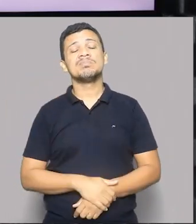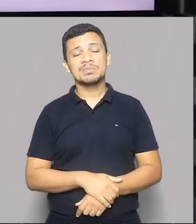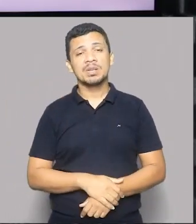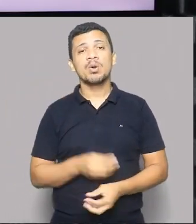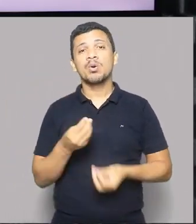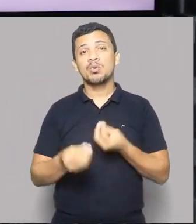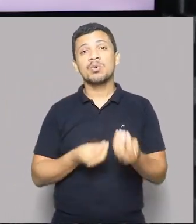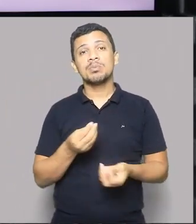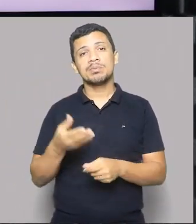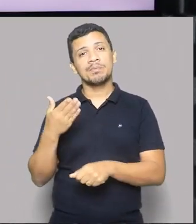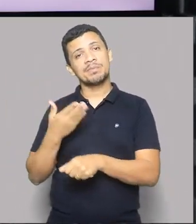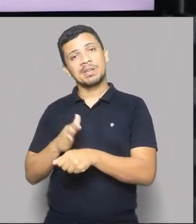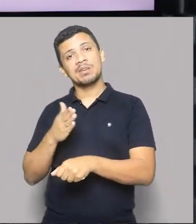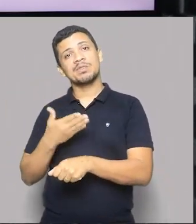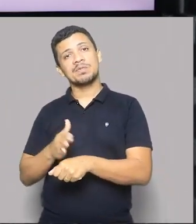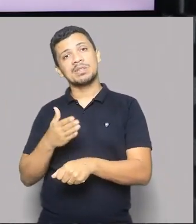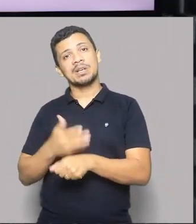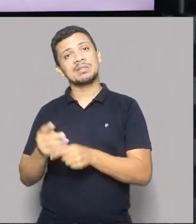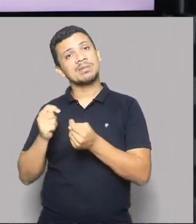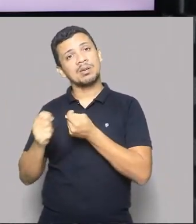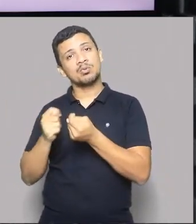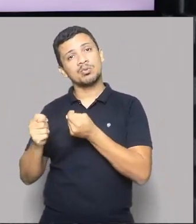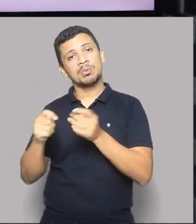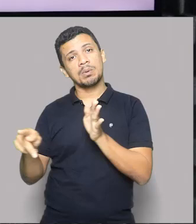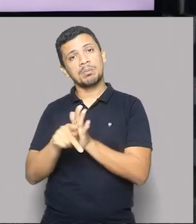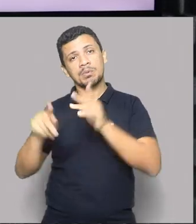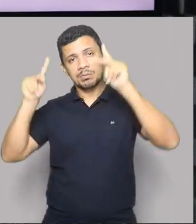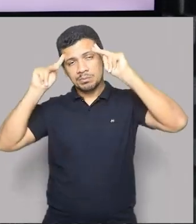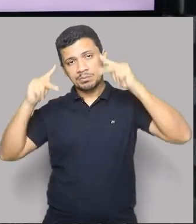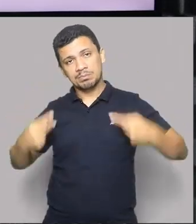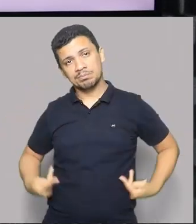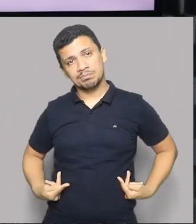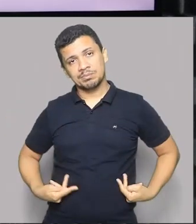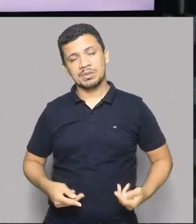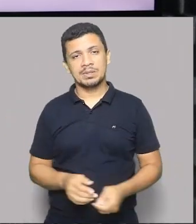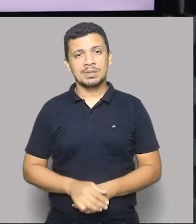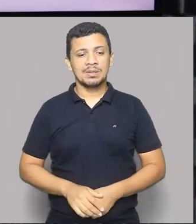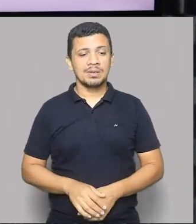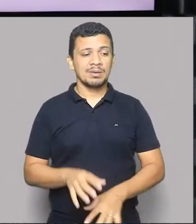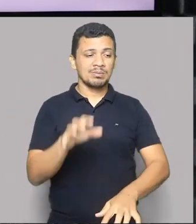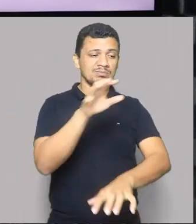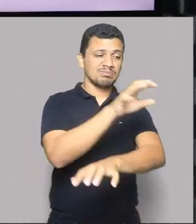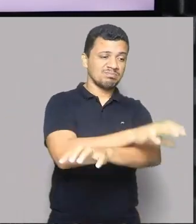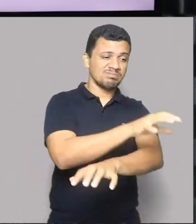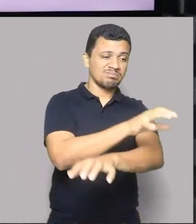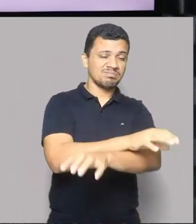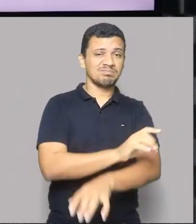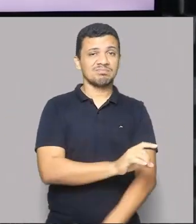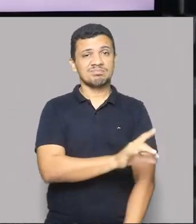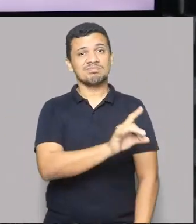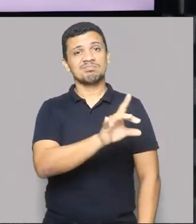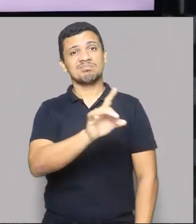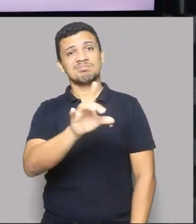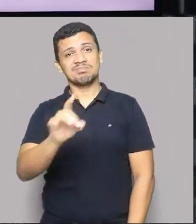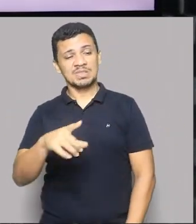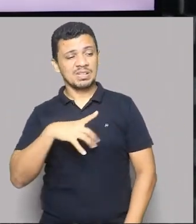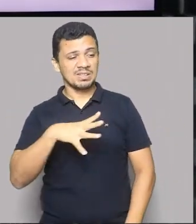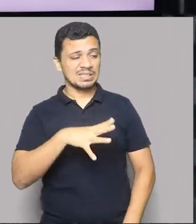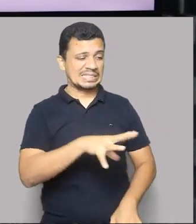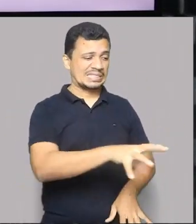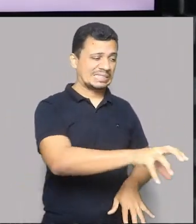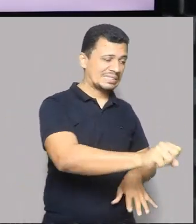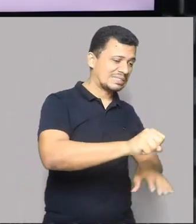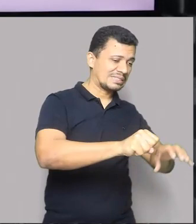das atividades do homem. E aí, lógico, que cada bioma vai ser explorado de